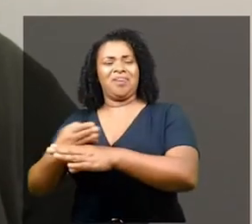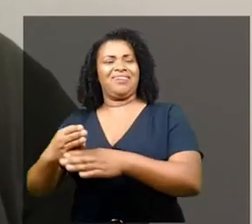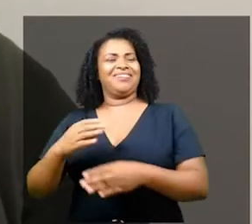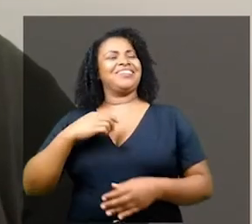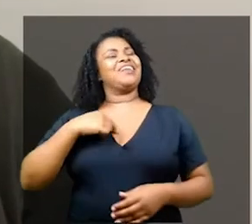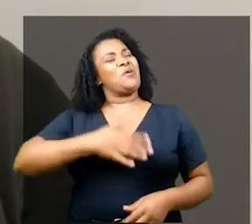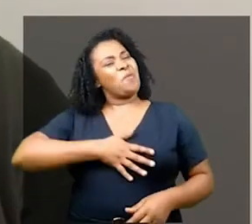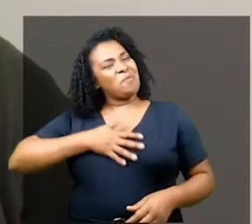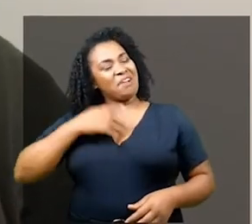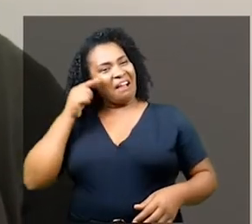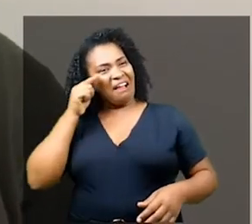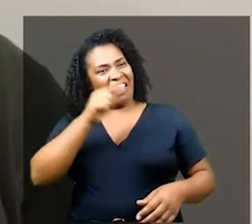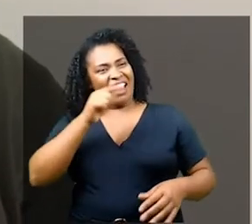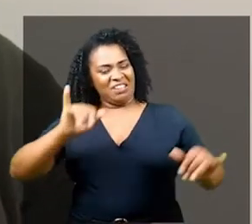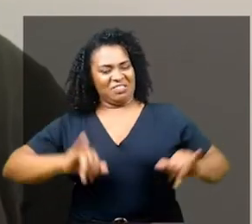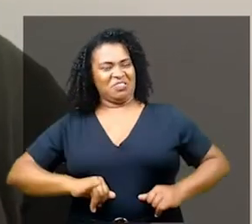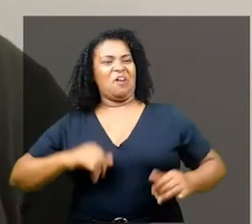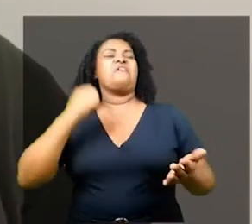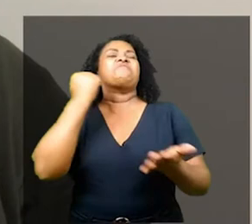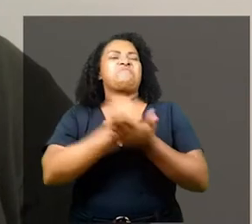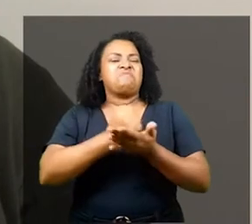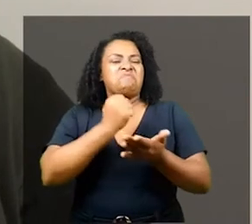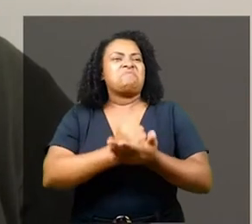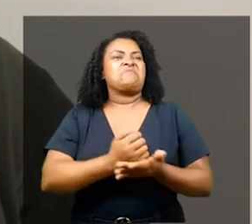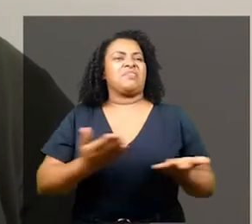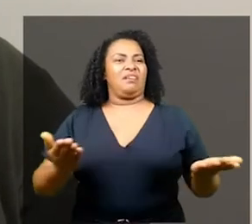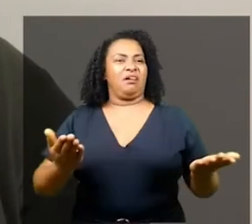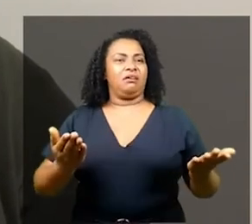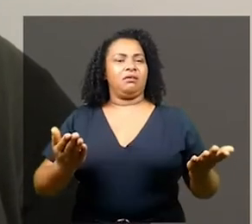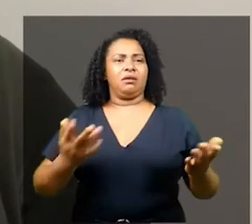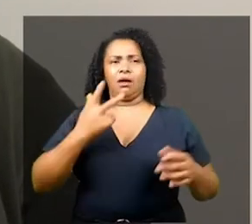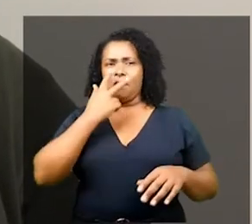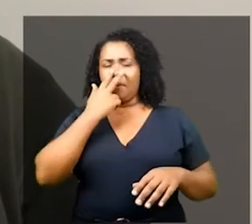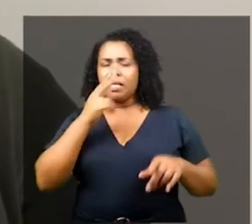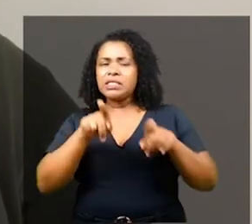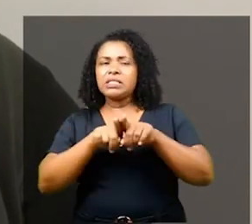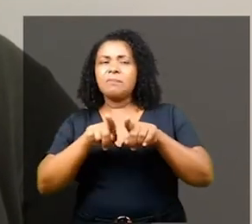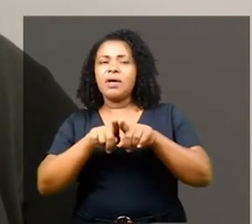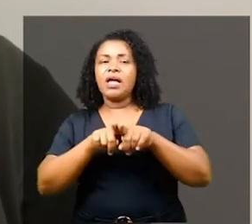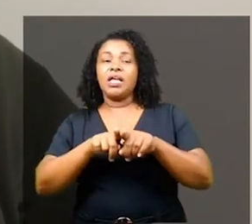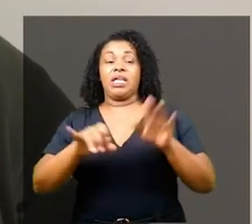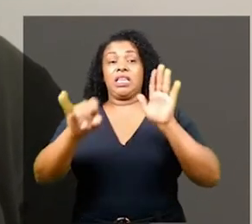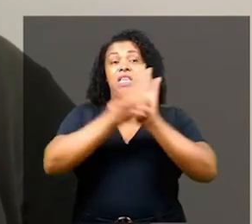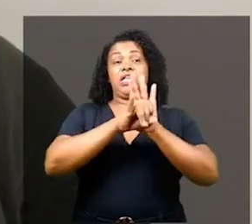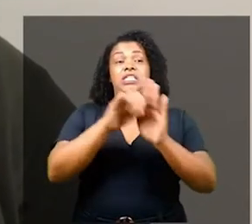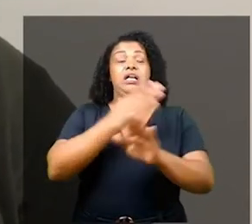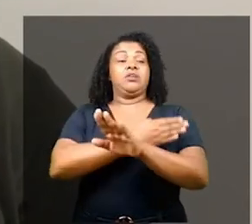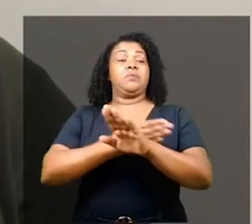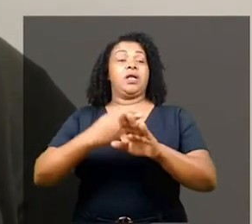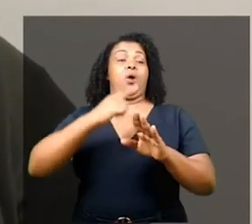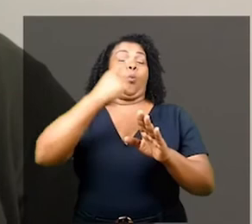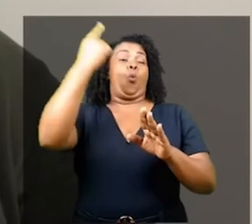total da própria memória de uma identidade branca no mundo. Eu me perguntei se